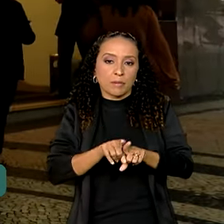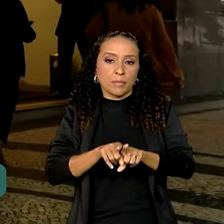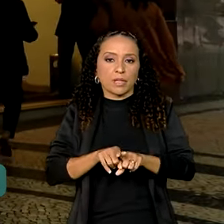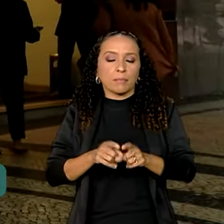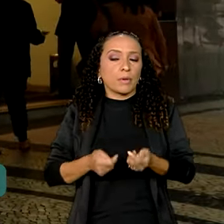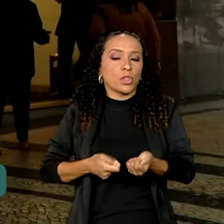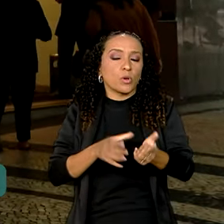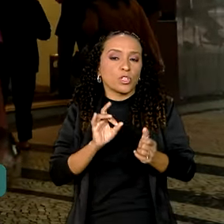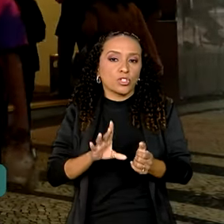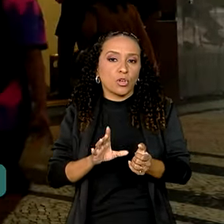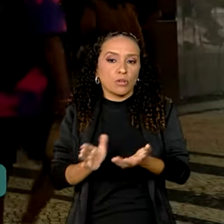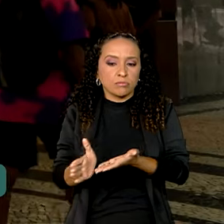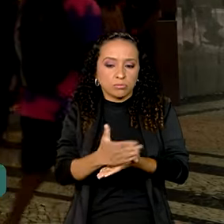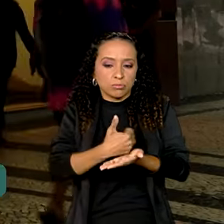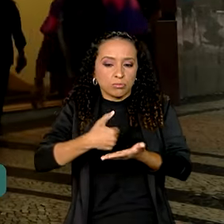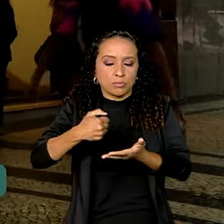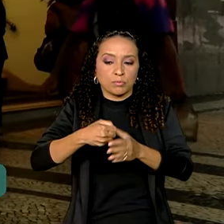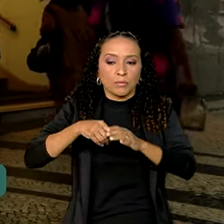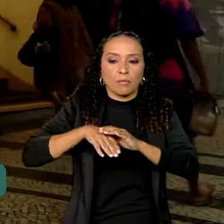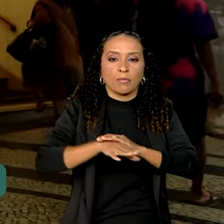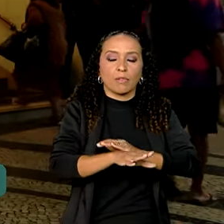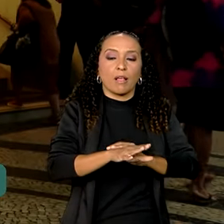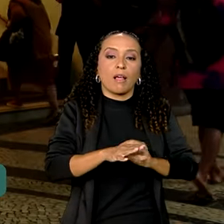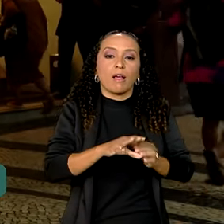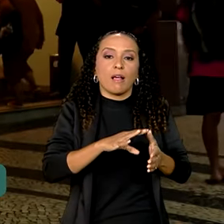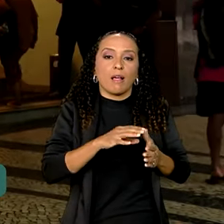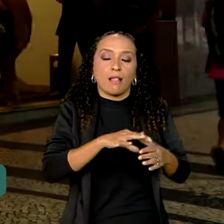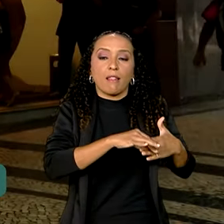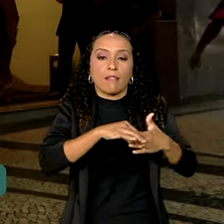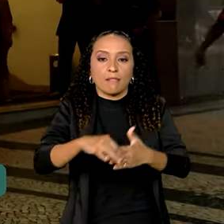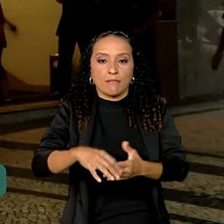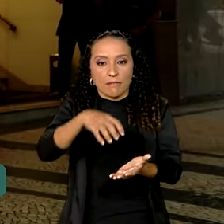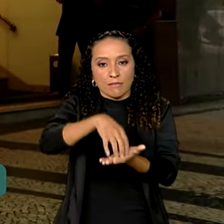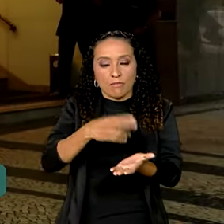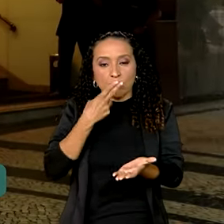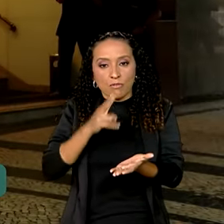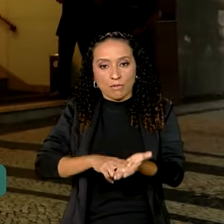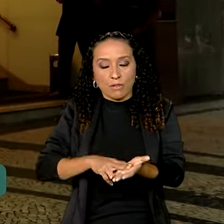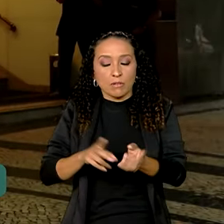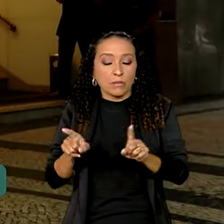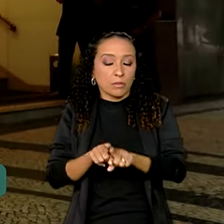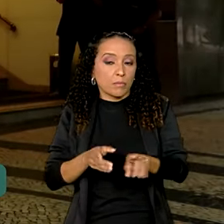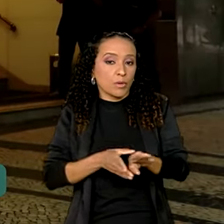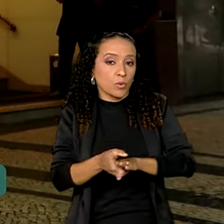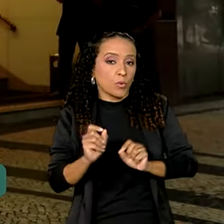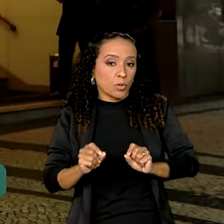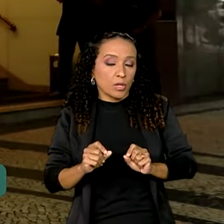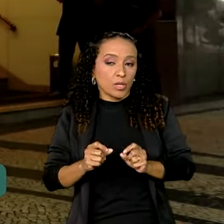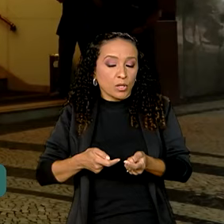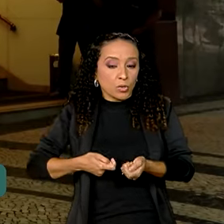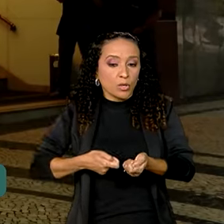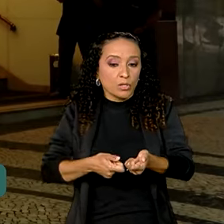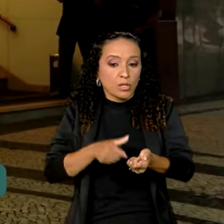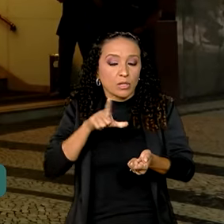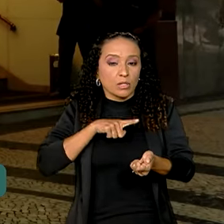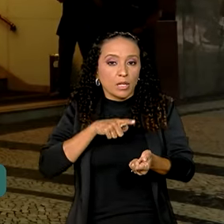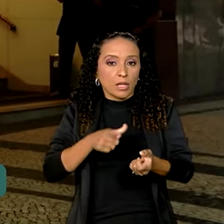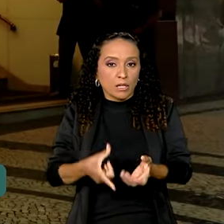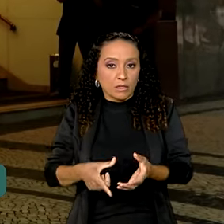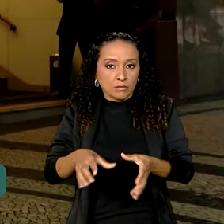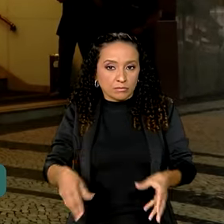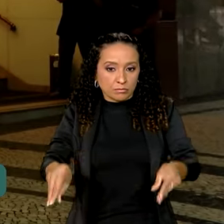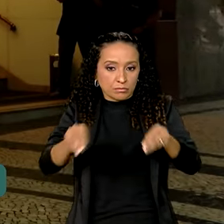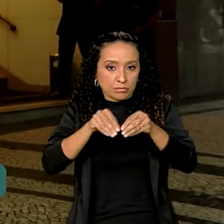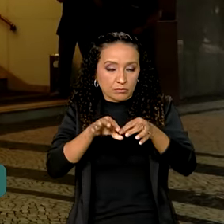basta reunir os itens e levar a uma agência dos Correios. É recomendável que as doações estejam embaladas